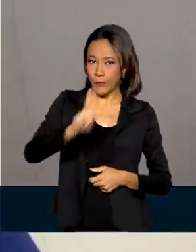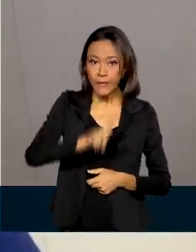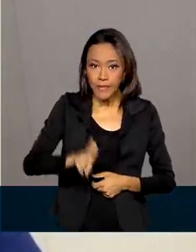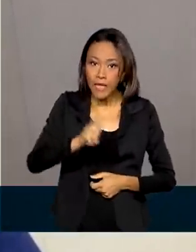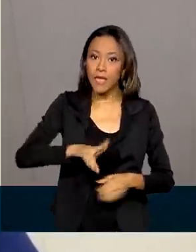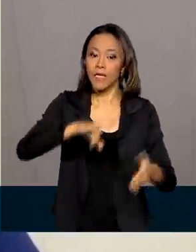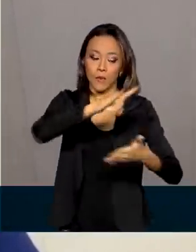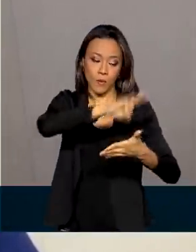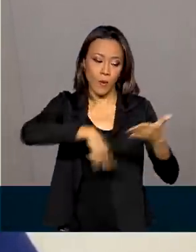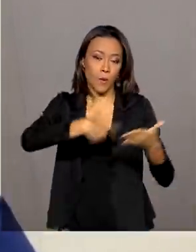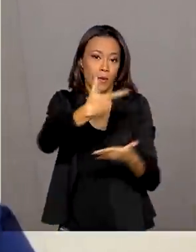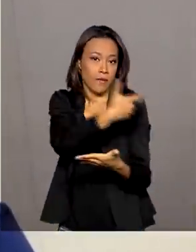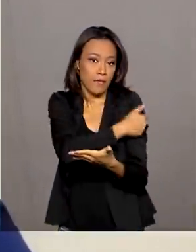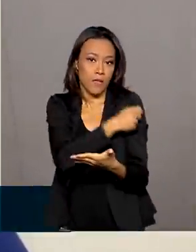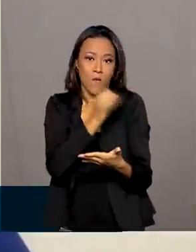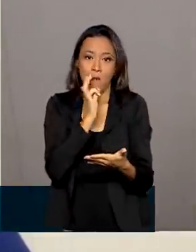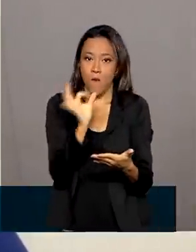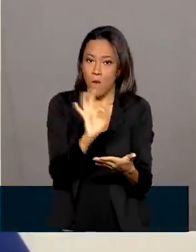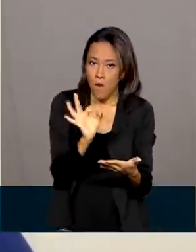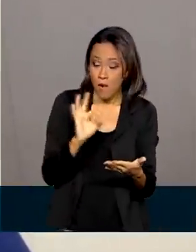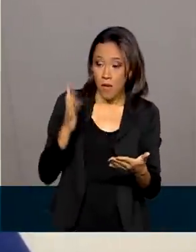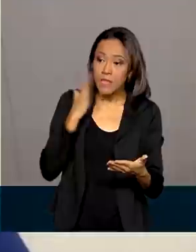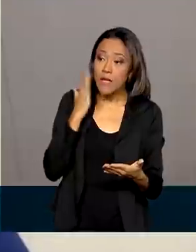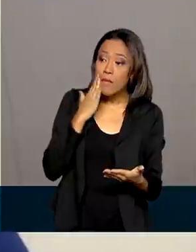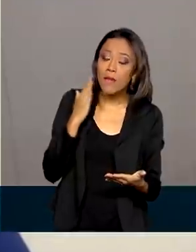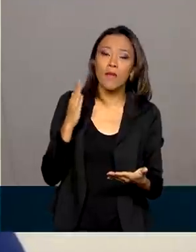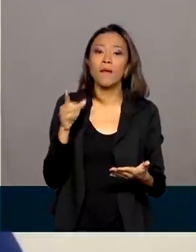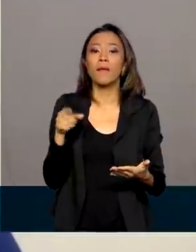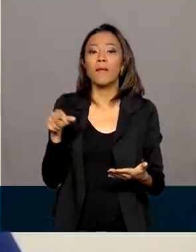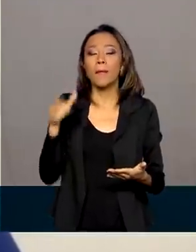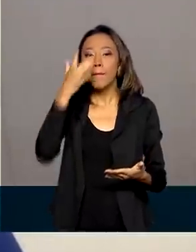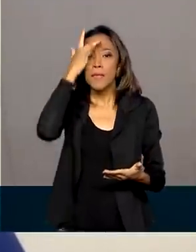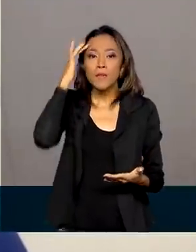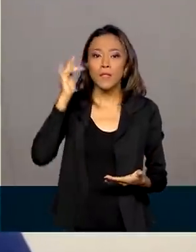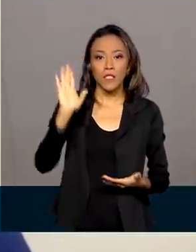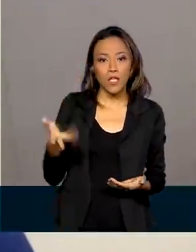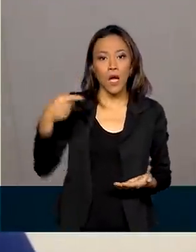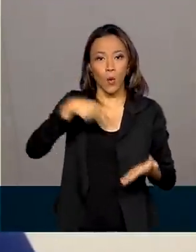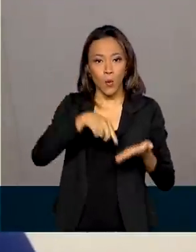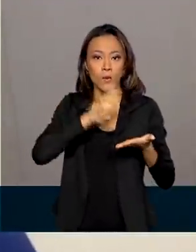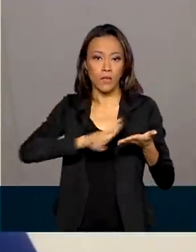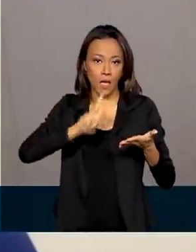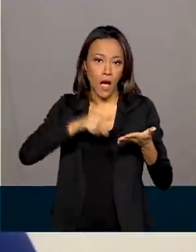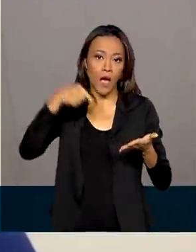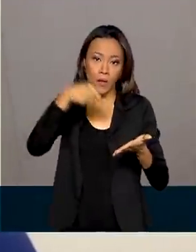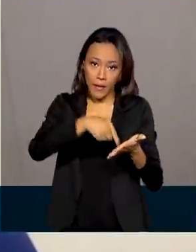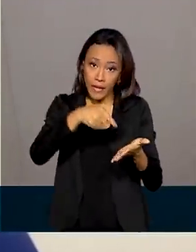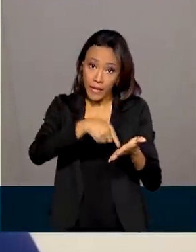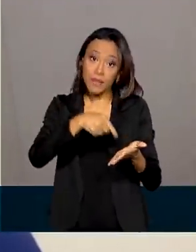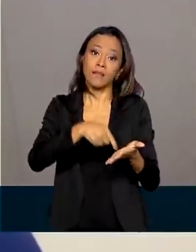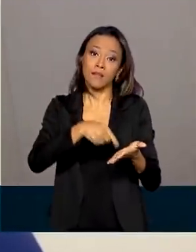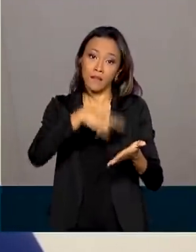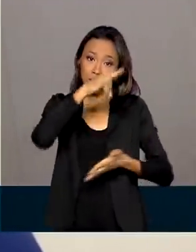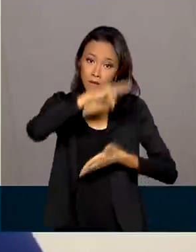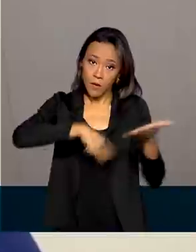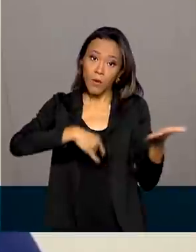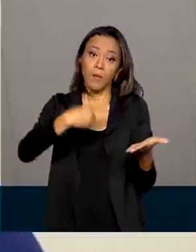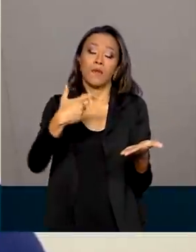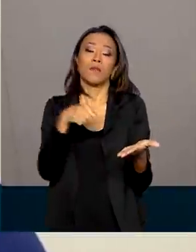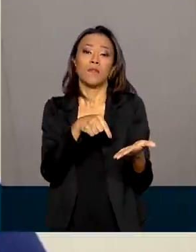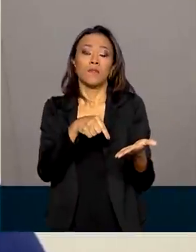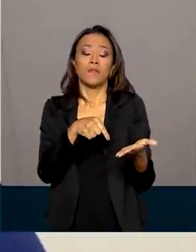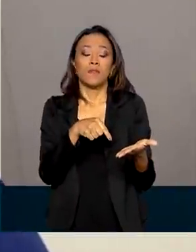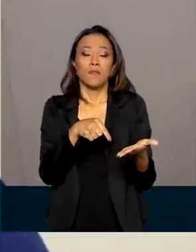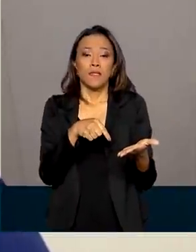aproveitar a oportunidade para saber de pessoas que já utilizaram esse certificado digital e se foi